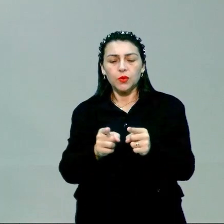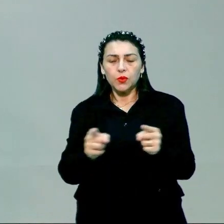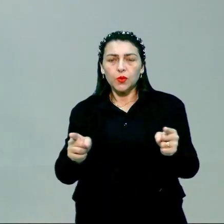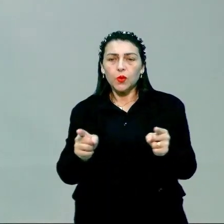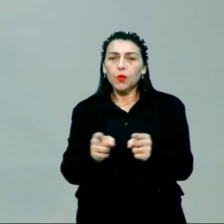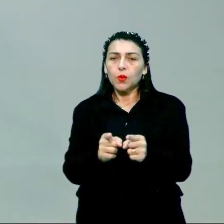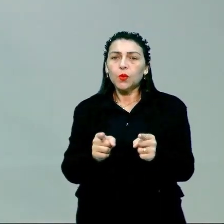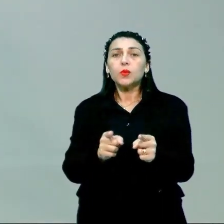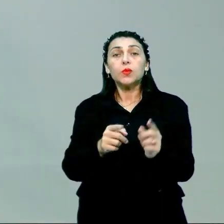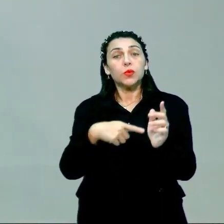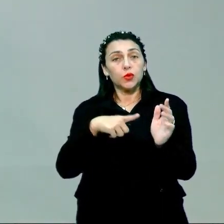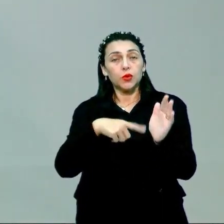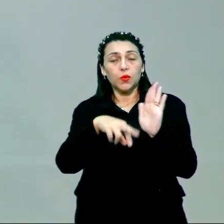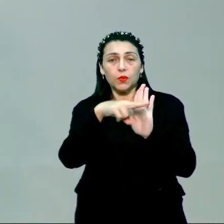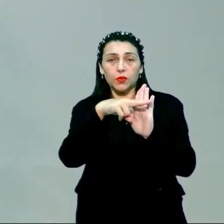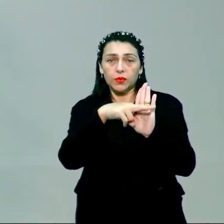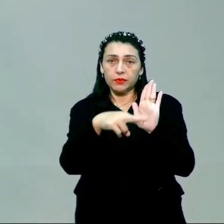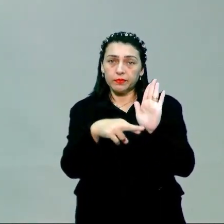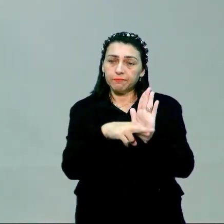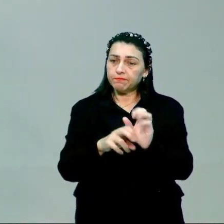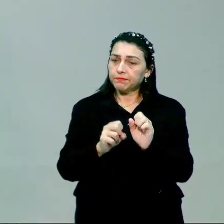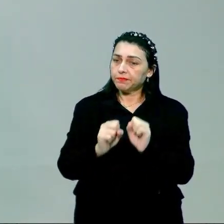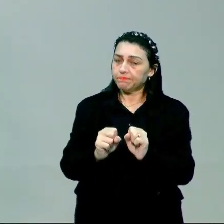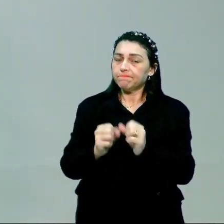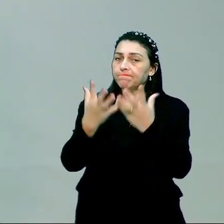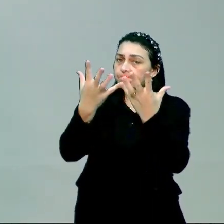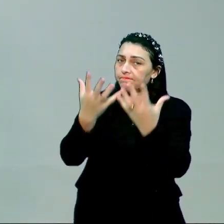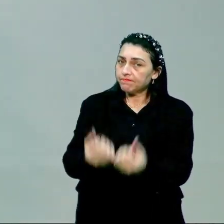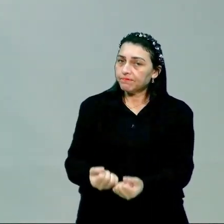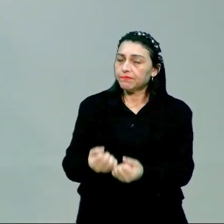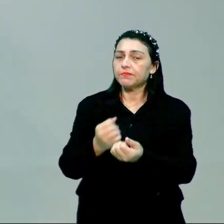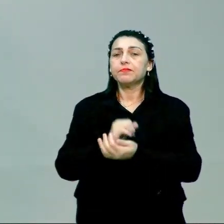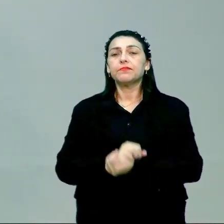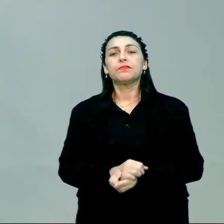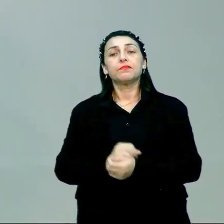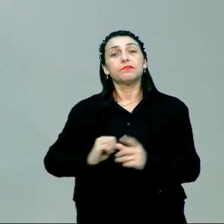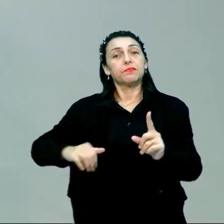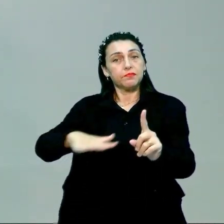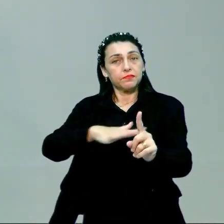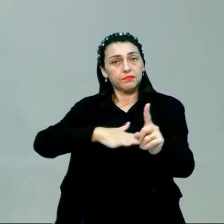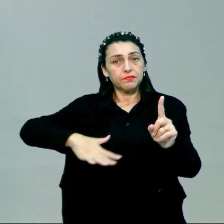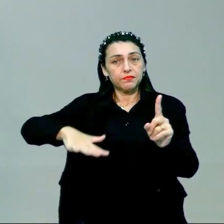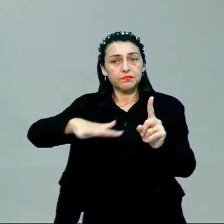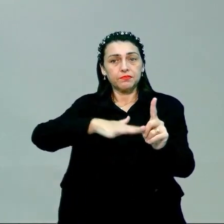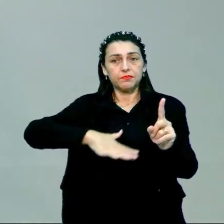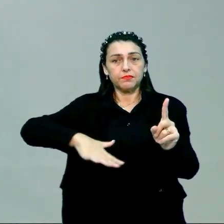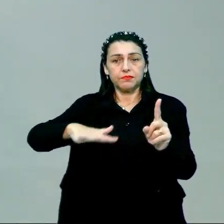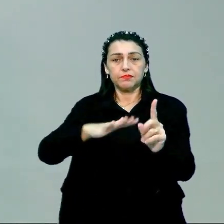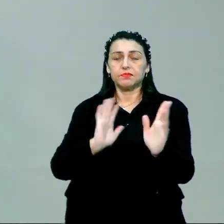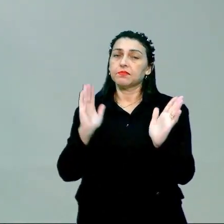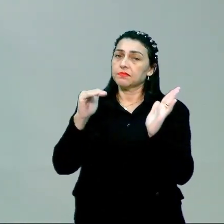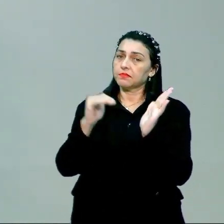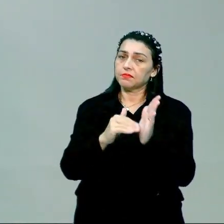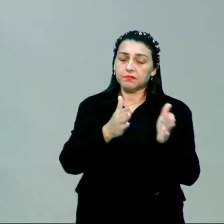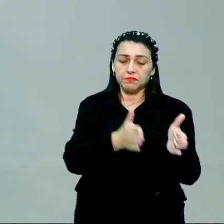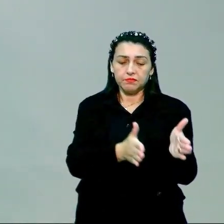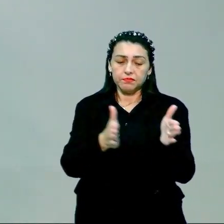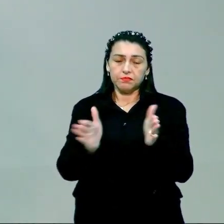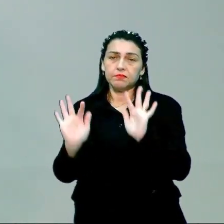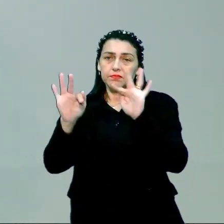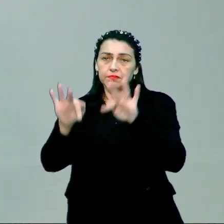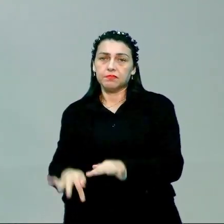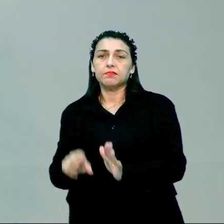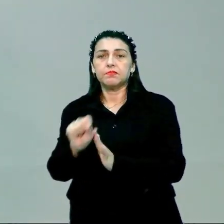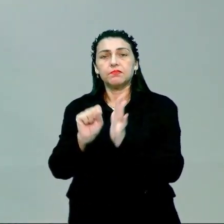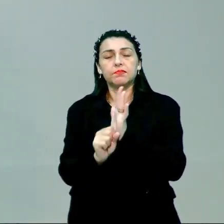eu tinha uma regra, que era para poder ser aceito, obviamente, pela sociedade. Então, até esse período, final do